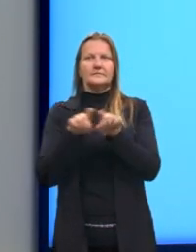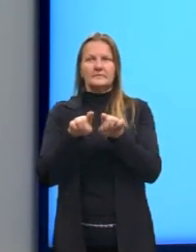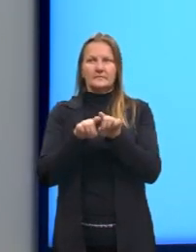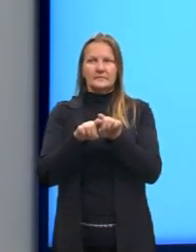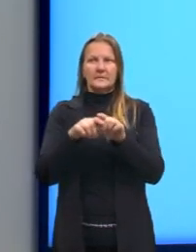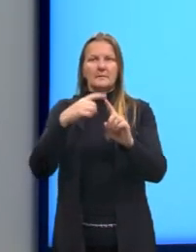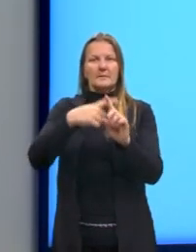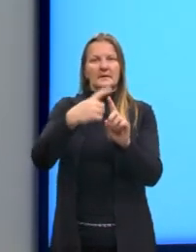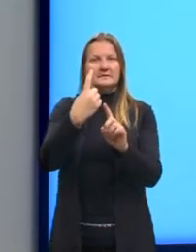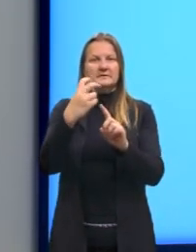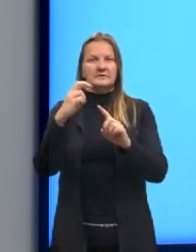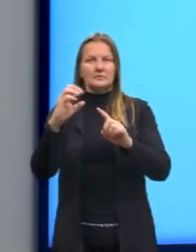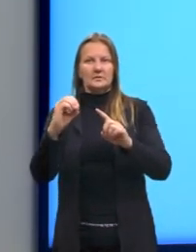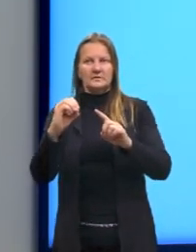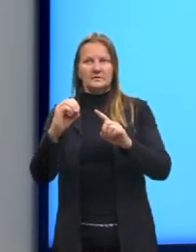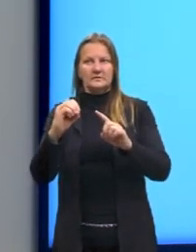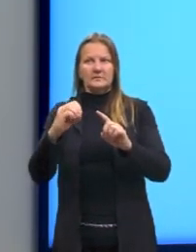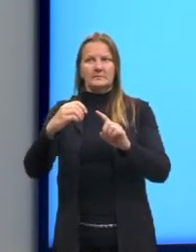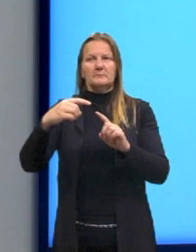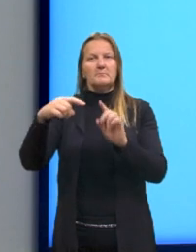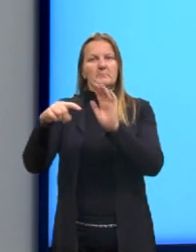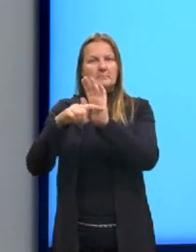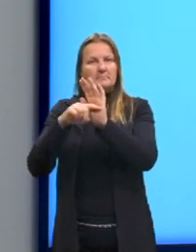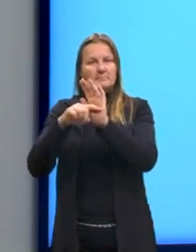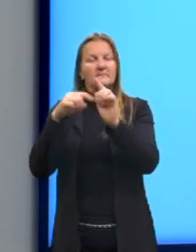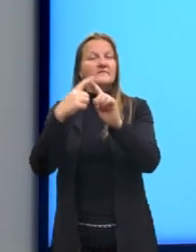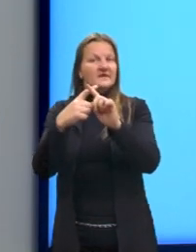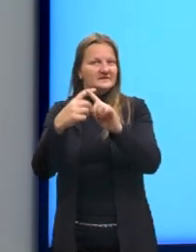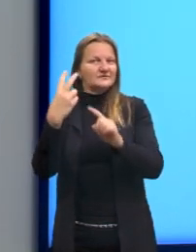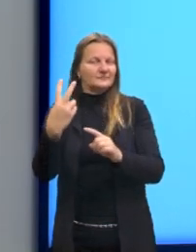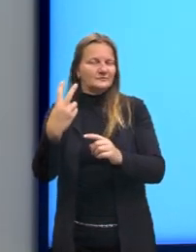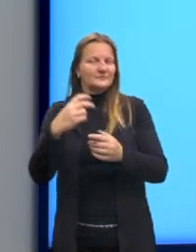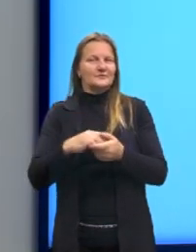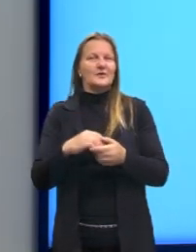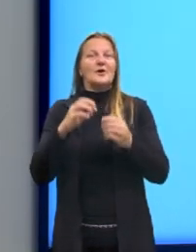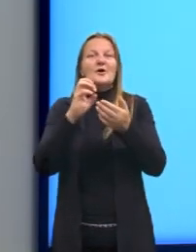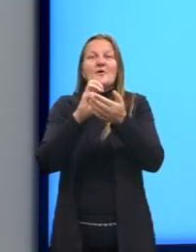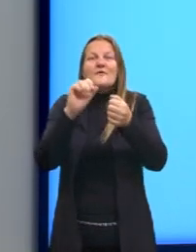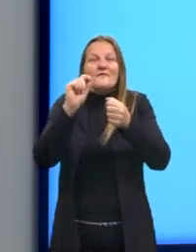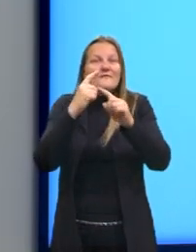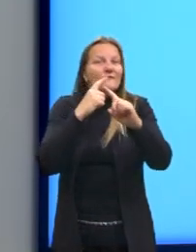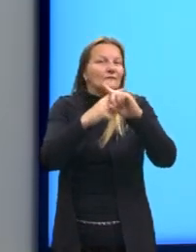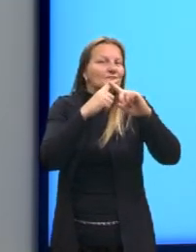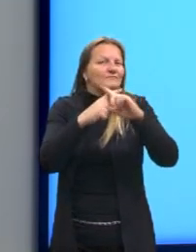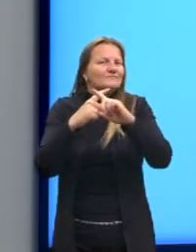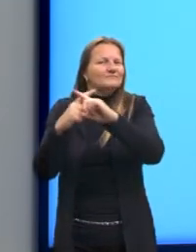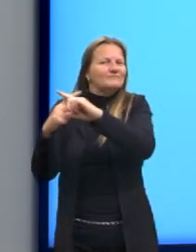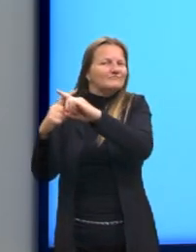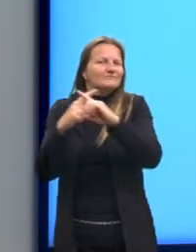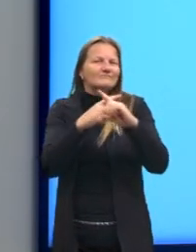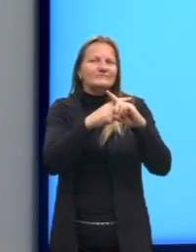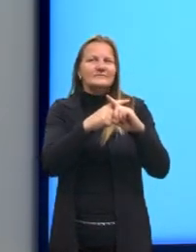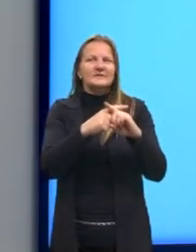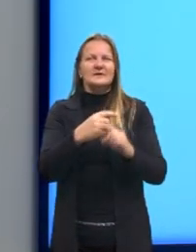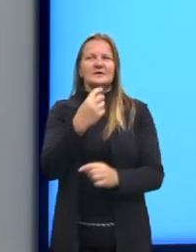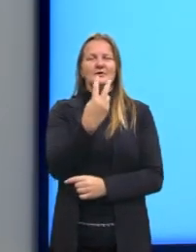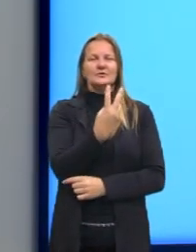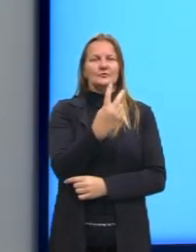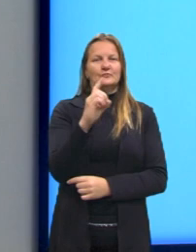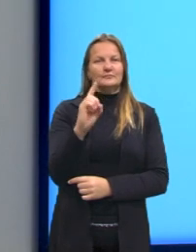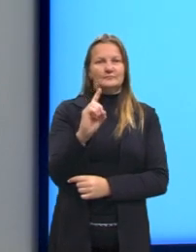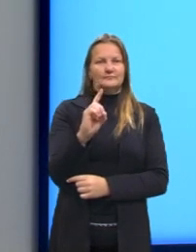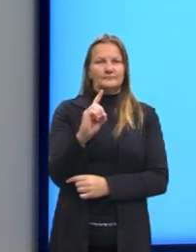mais 150, também vezes 2. E aí, multiplicamos, né? Aqui, nós teríamos 2D